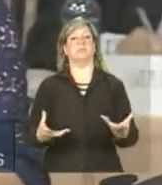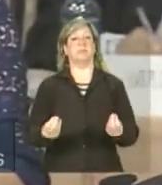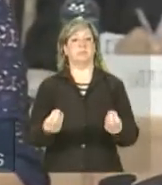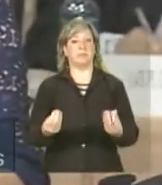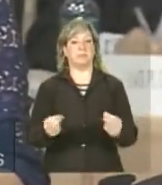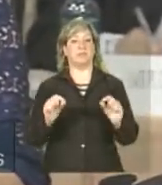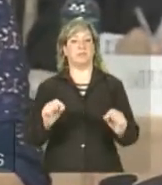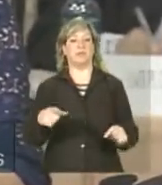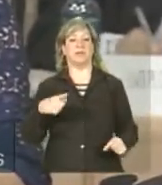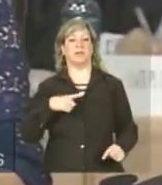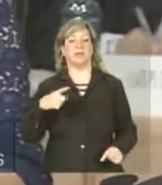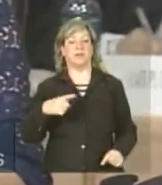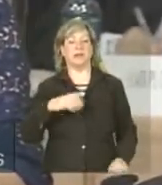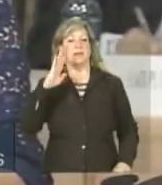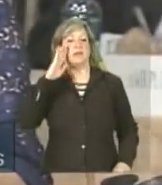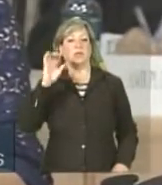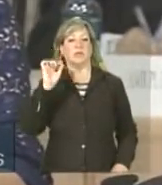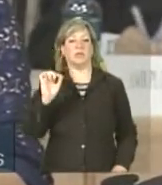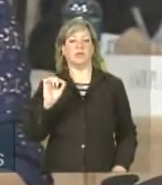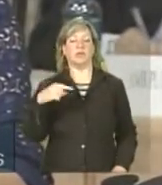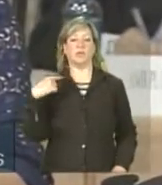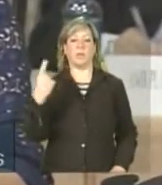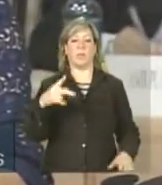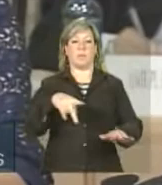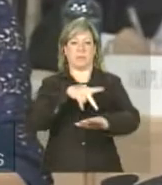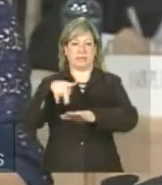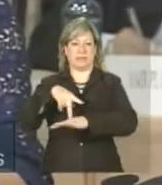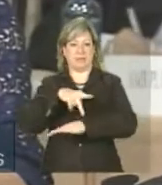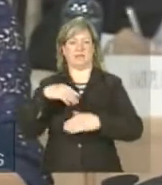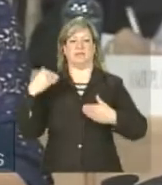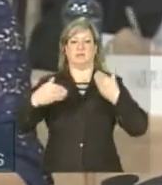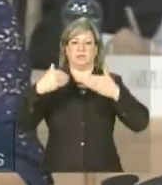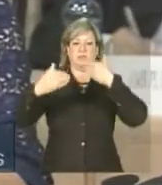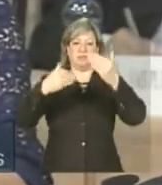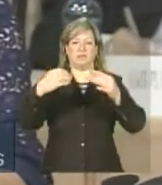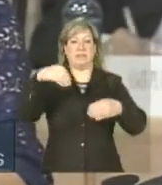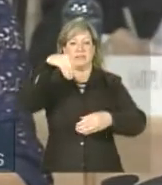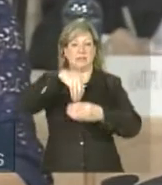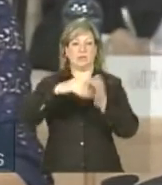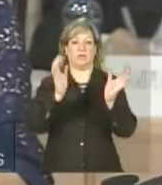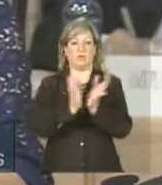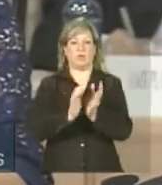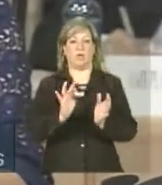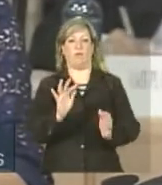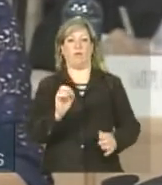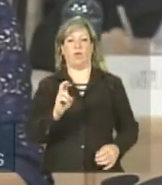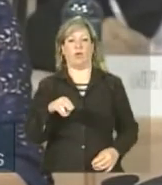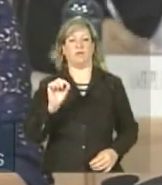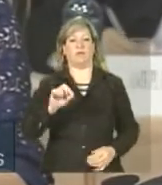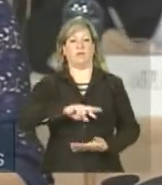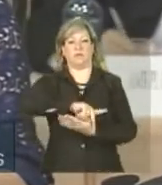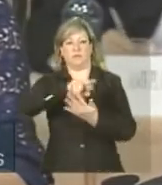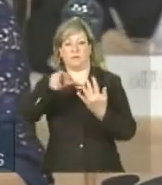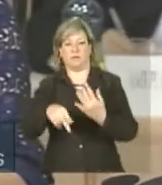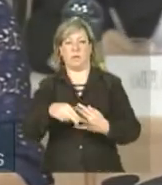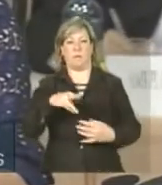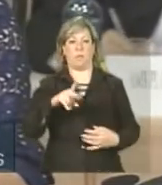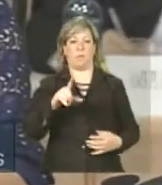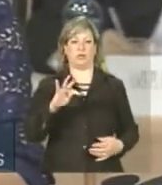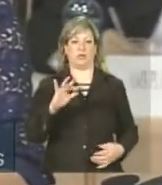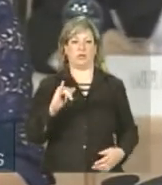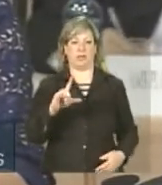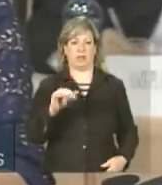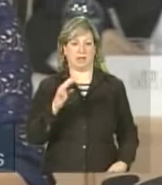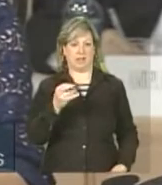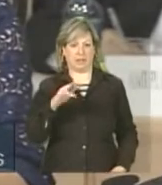a voz dos países em desenvolvimento nos fóruns multilaterais e reforçando